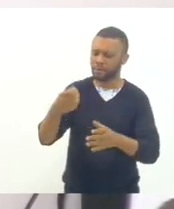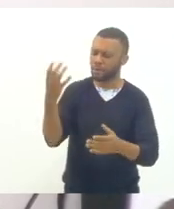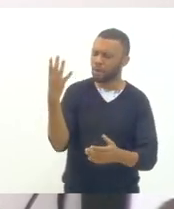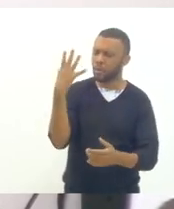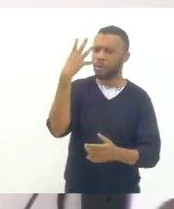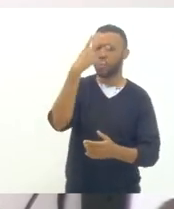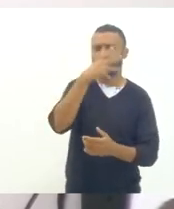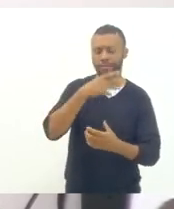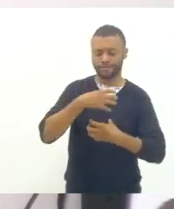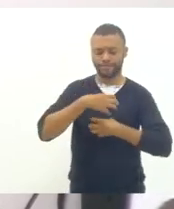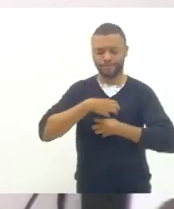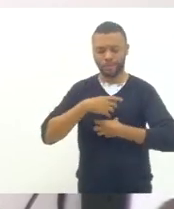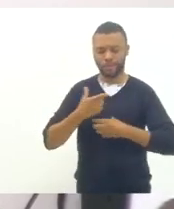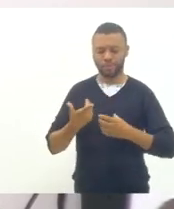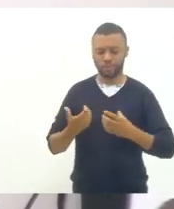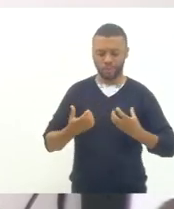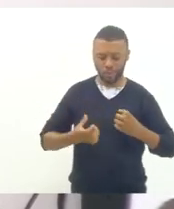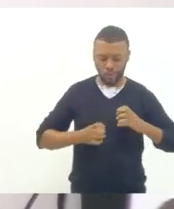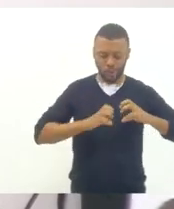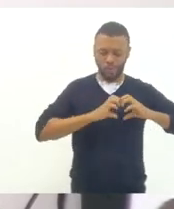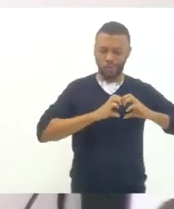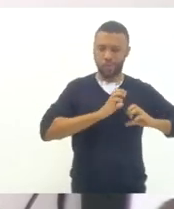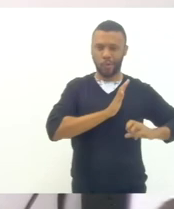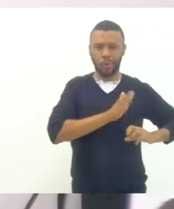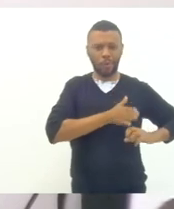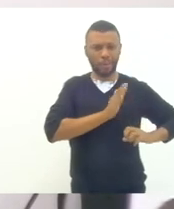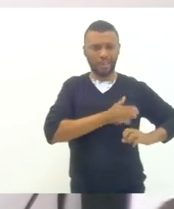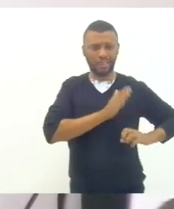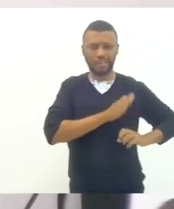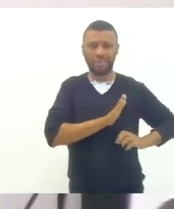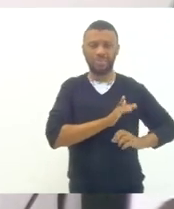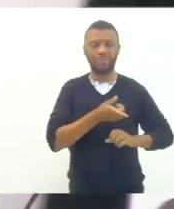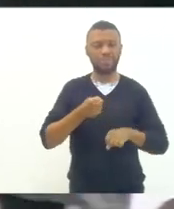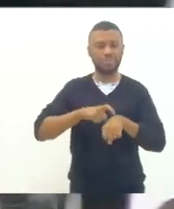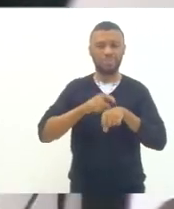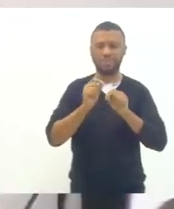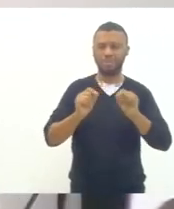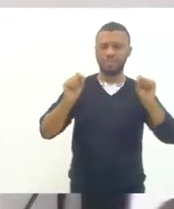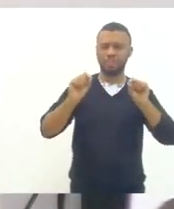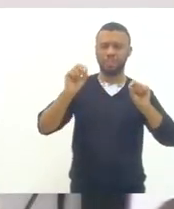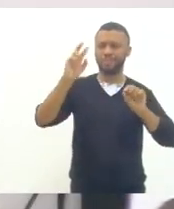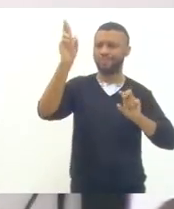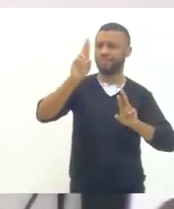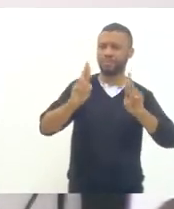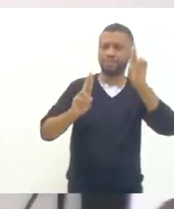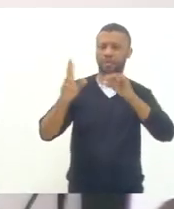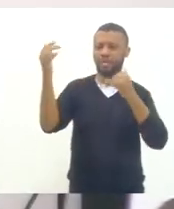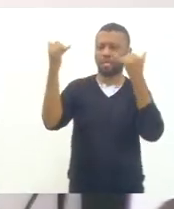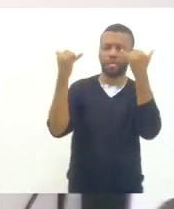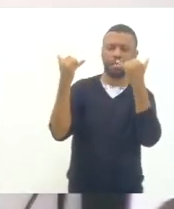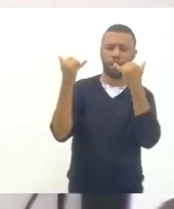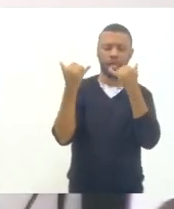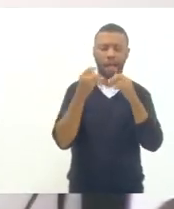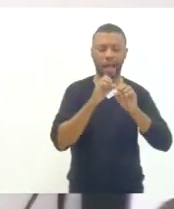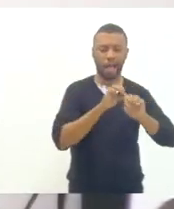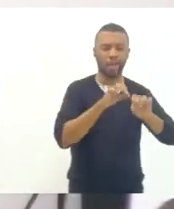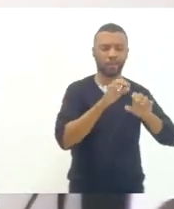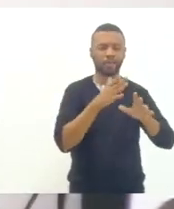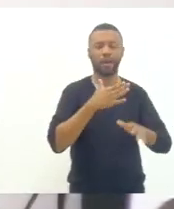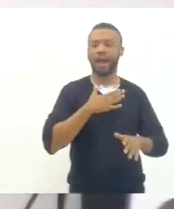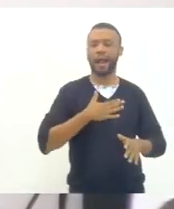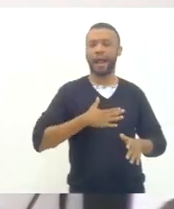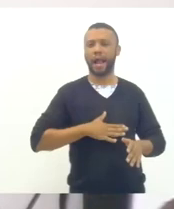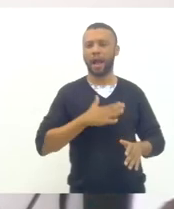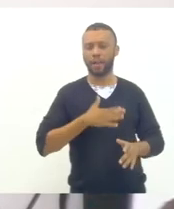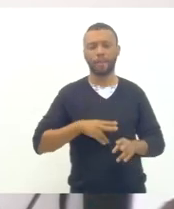preenche o coração às vezes e em meio a tempestades de desinformação ela é a calmaria por isso eu